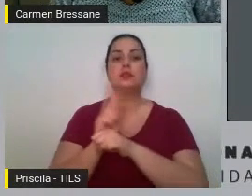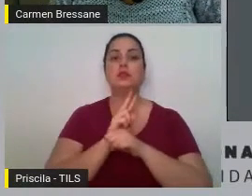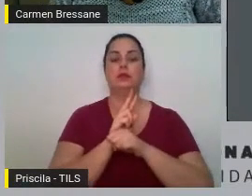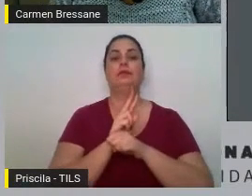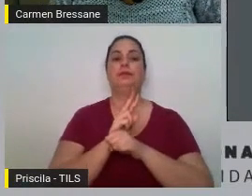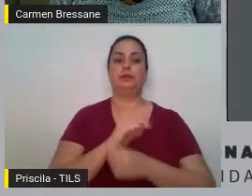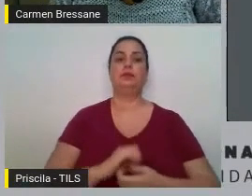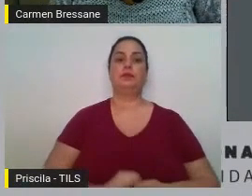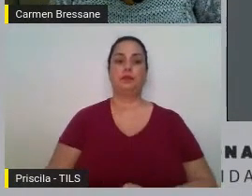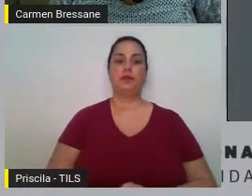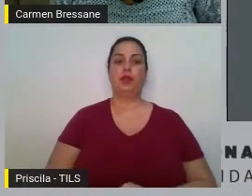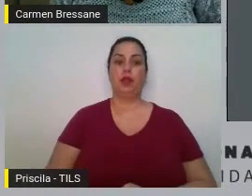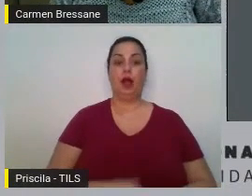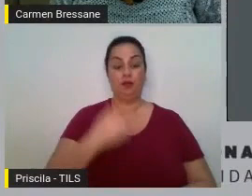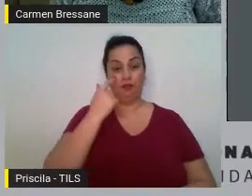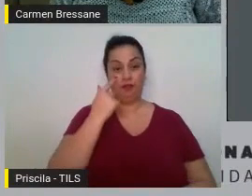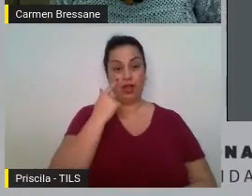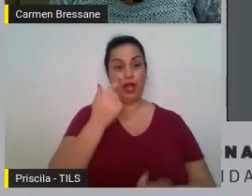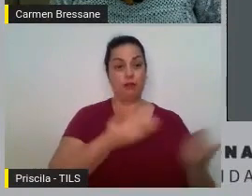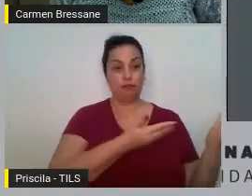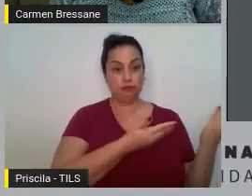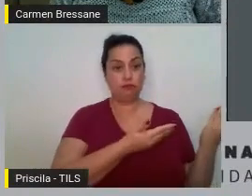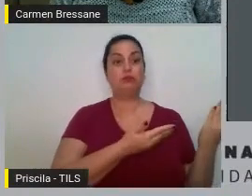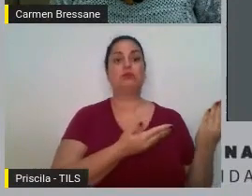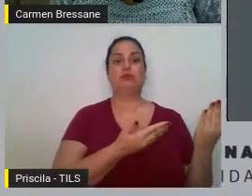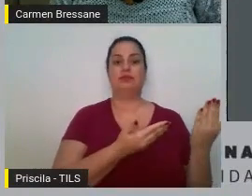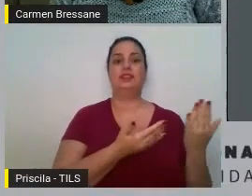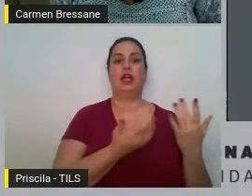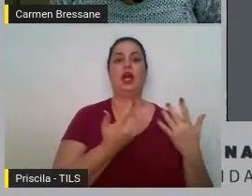manifestação aí do Ministério Público de Contas Federal,